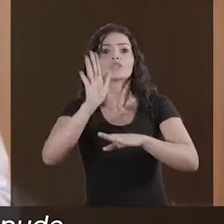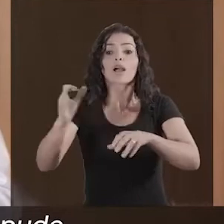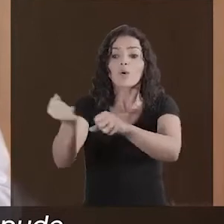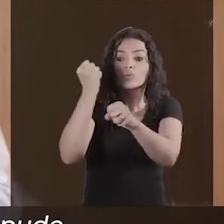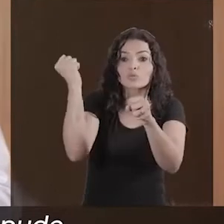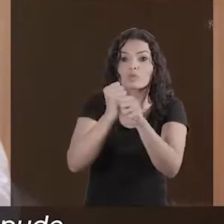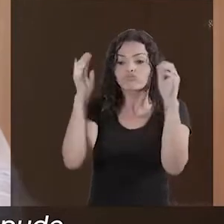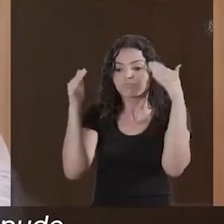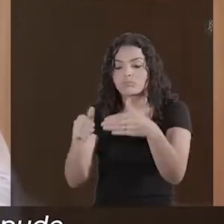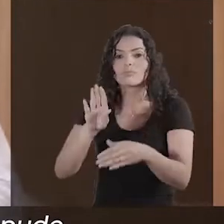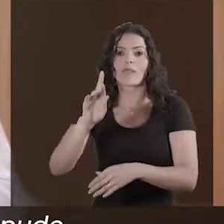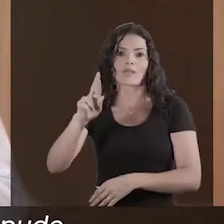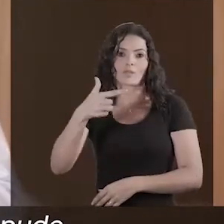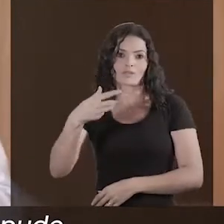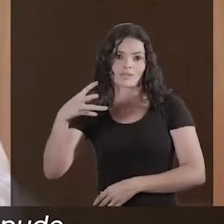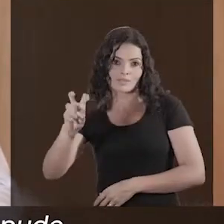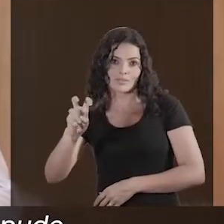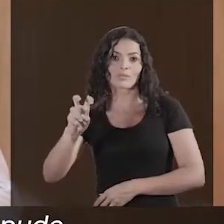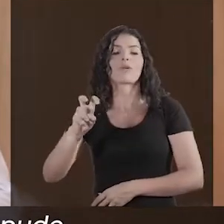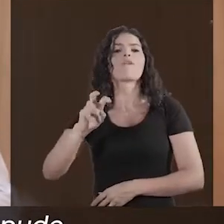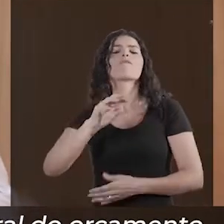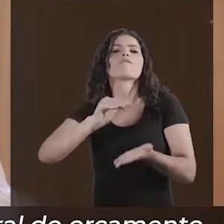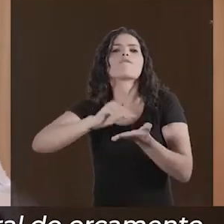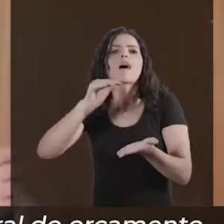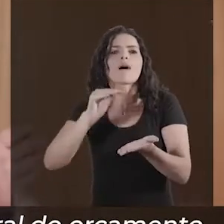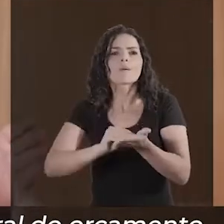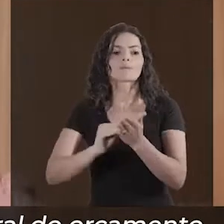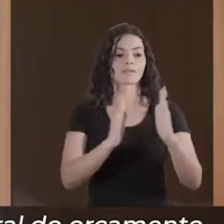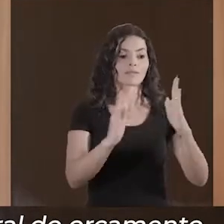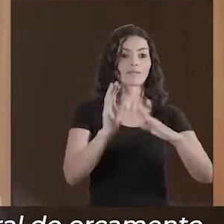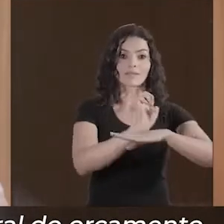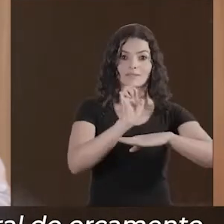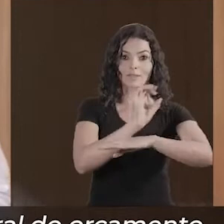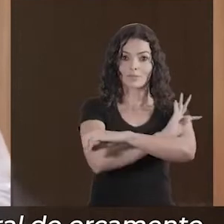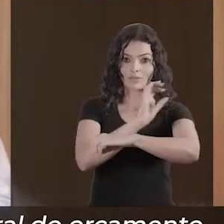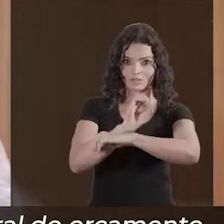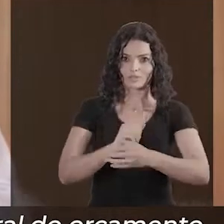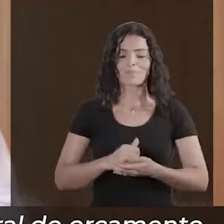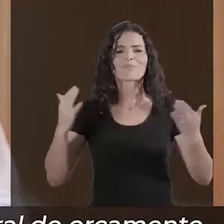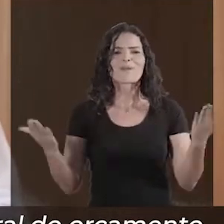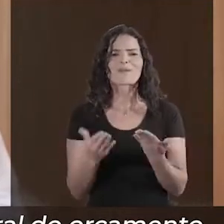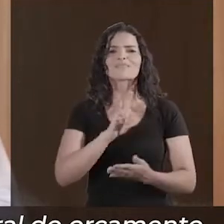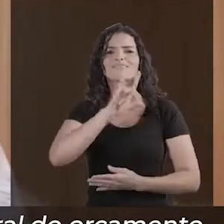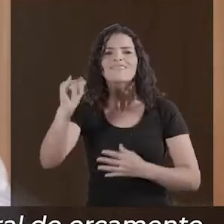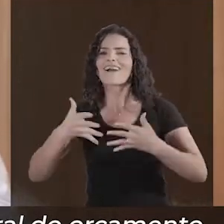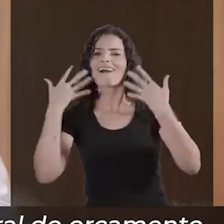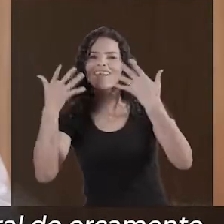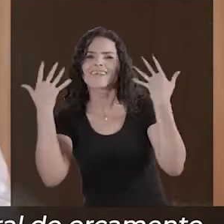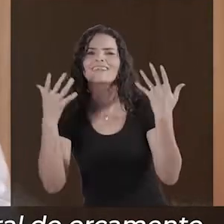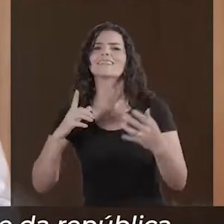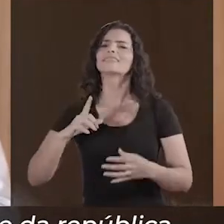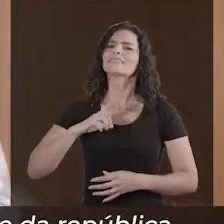muita alegria, porque pude, além de outros assuntos, conversar com o relator